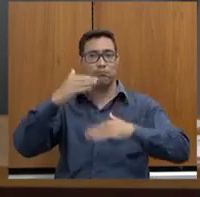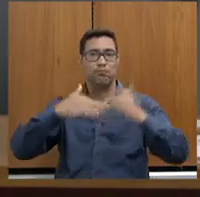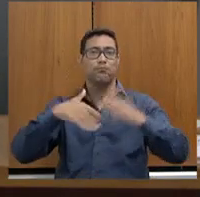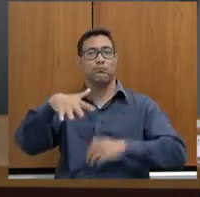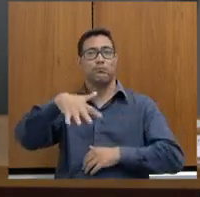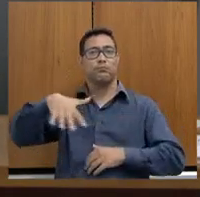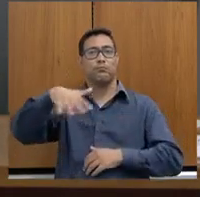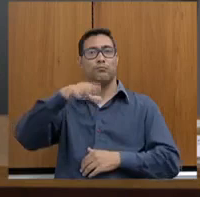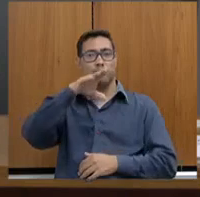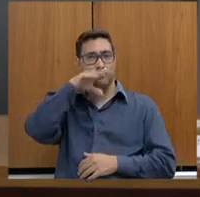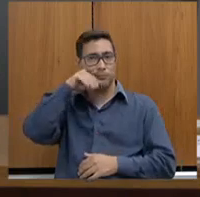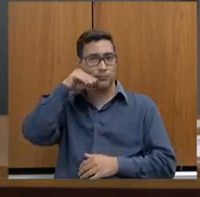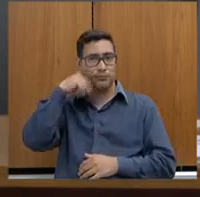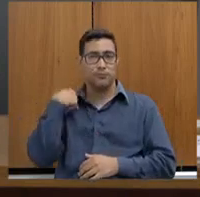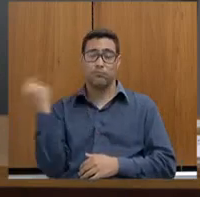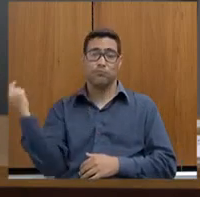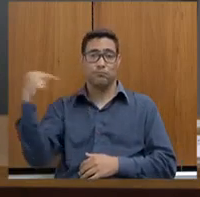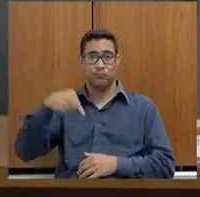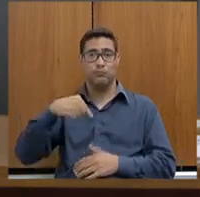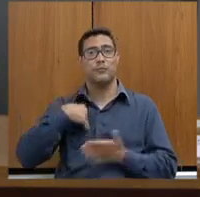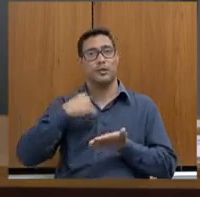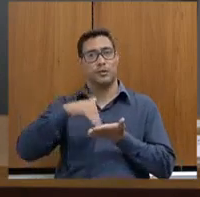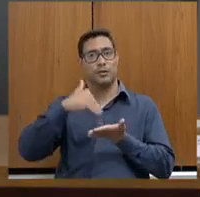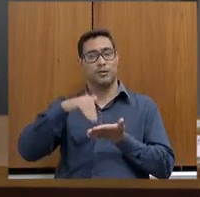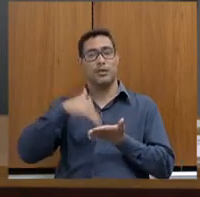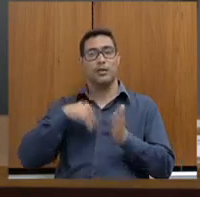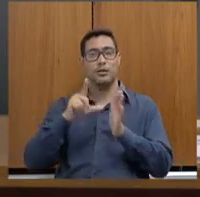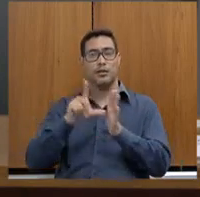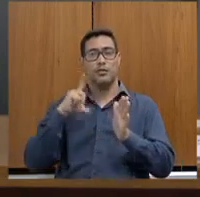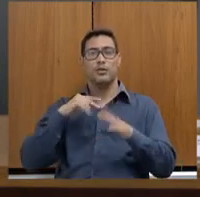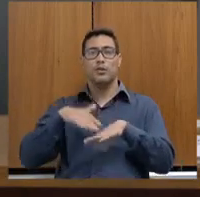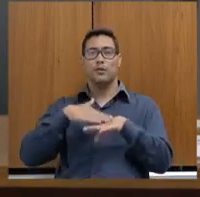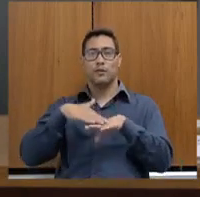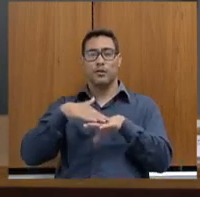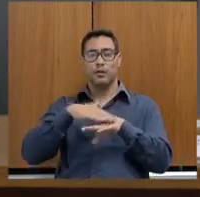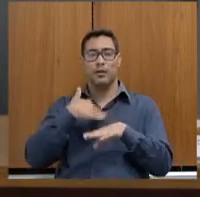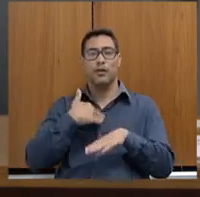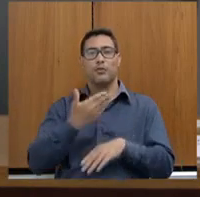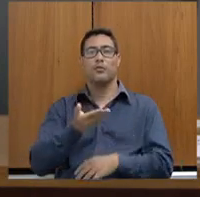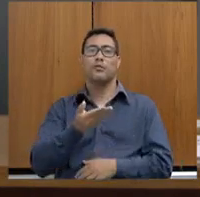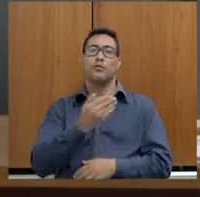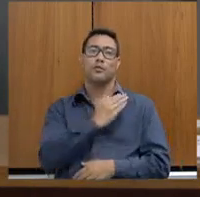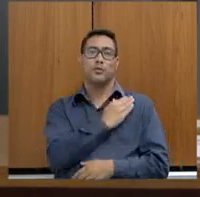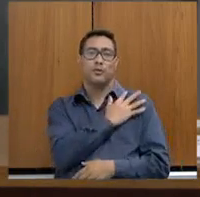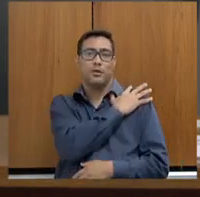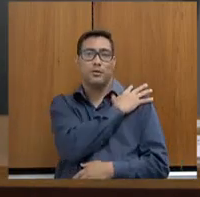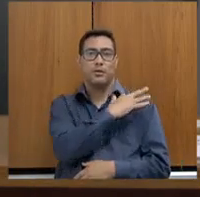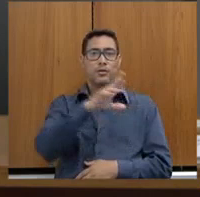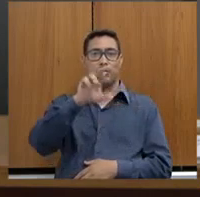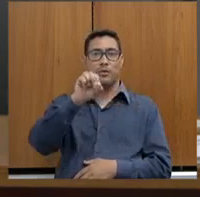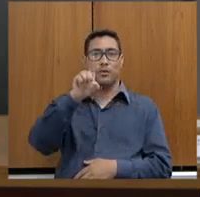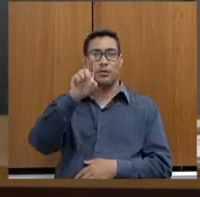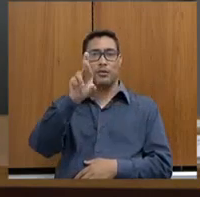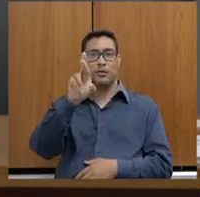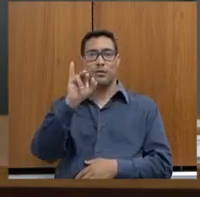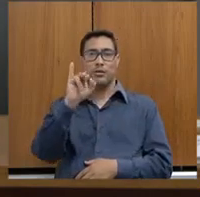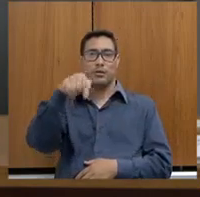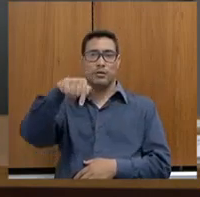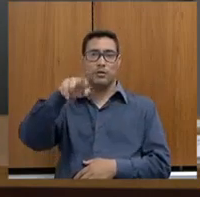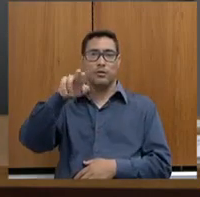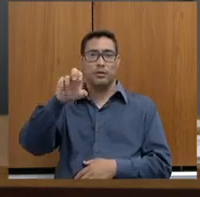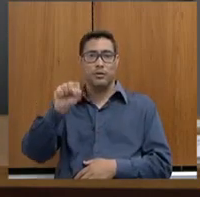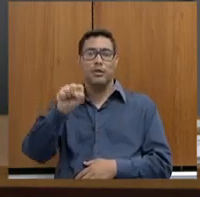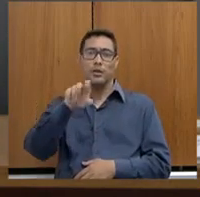E quando eu cheguei aqui na secretaria, eu já tinha comentado isso com o sargento Rodrigues, que entende aqui melhor do que todos nós sobre